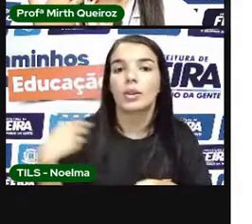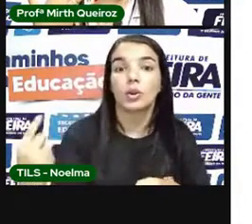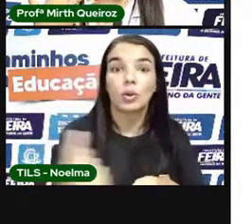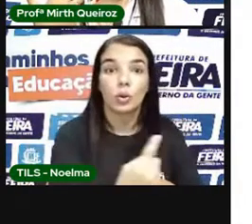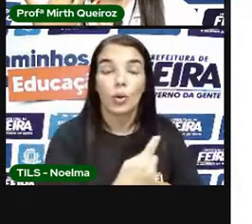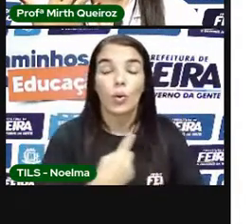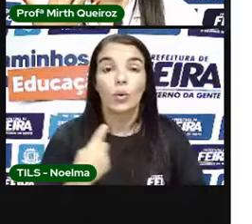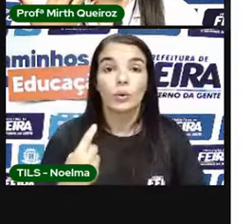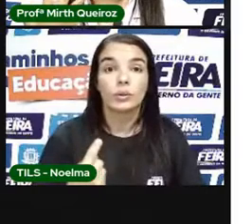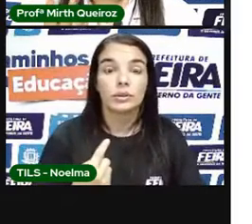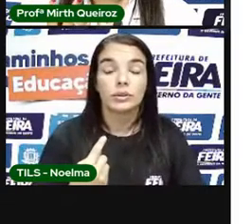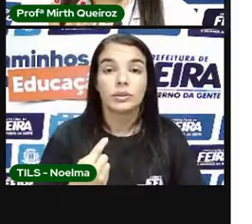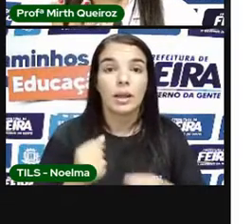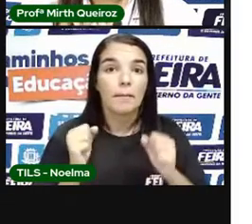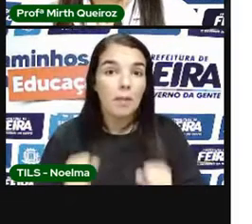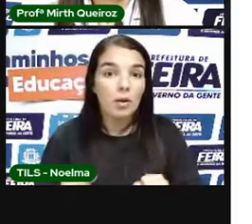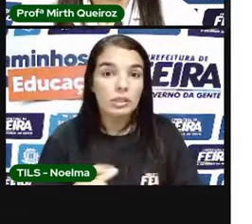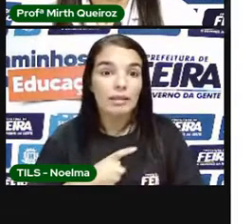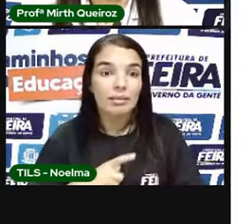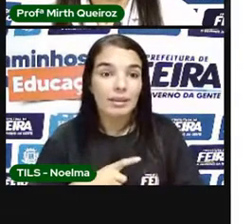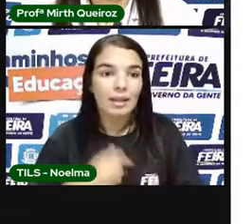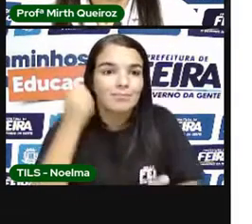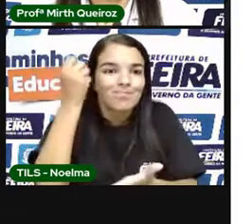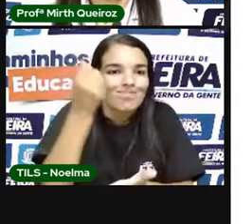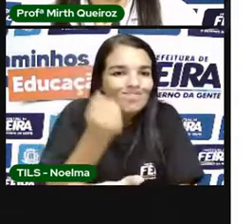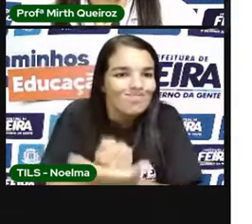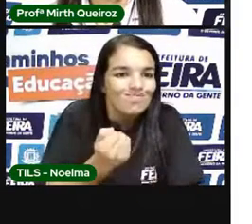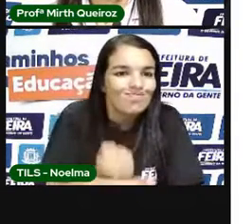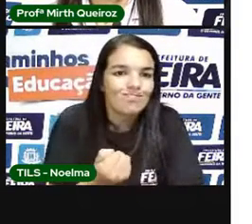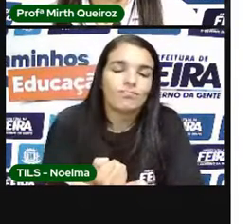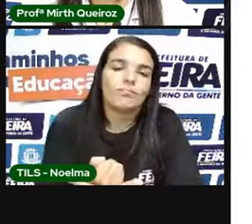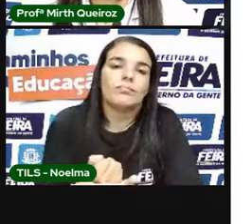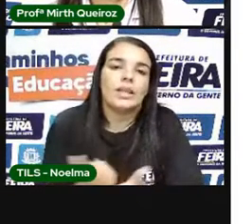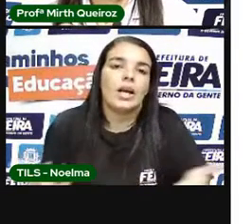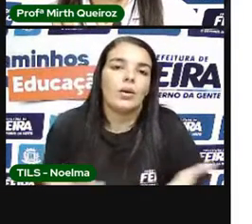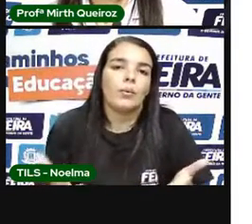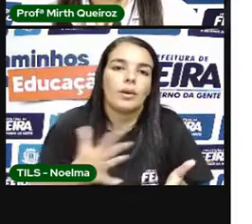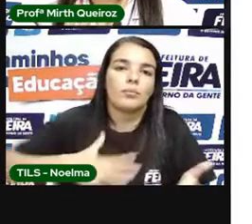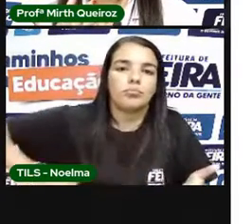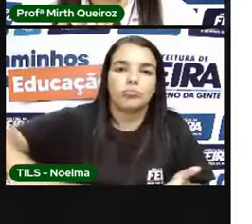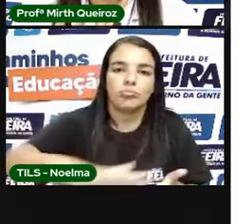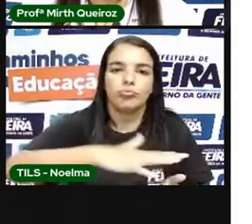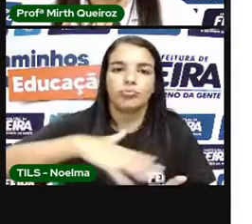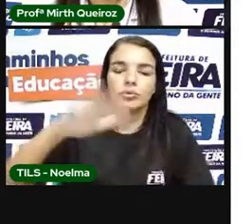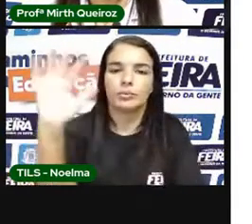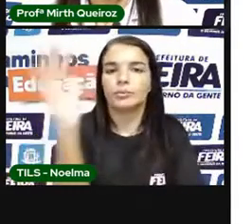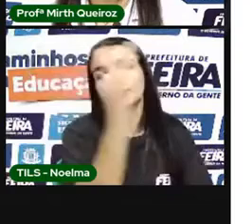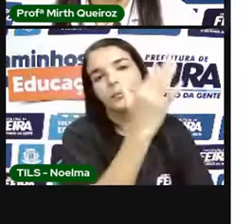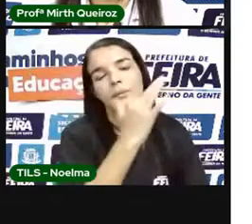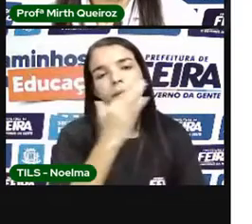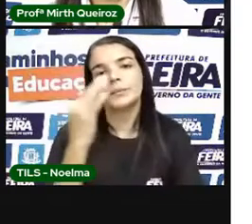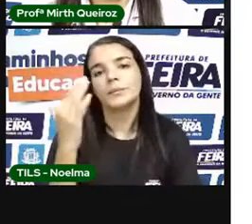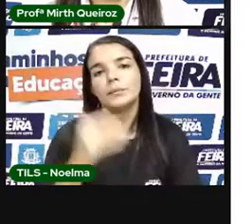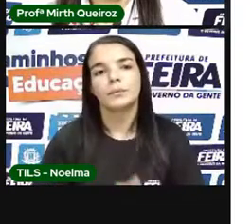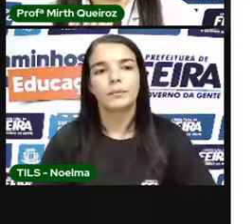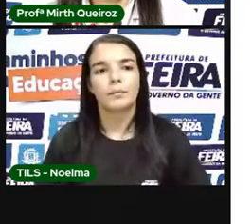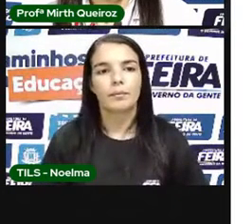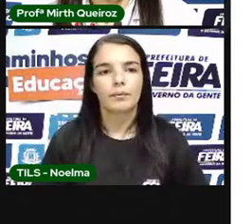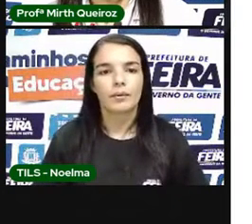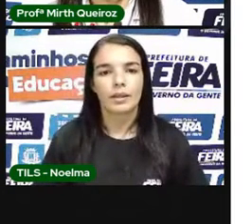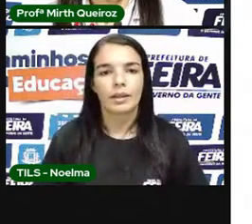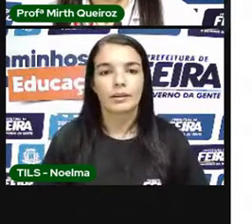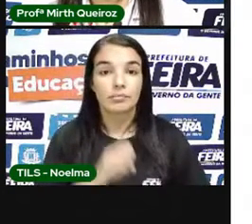Possa Sustentar Né? Esse meio ambiente São práticas De sustentabilidade Ao